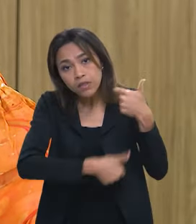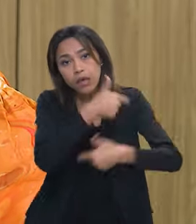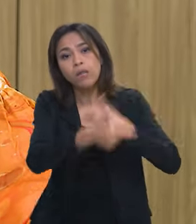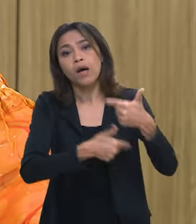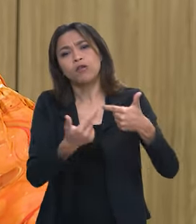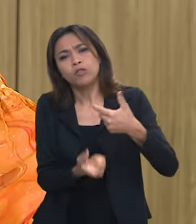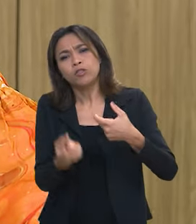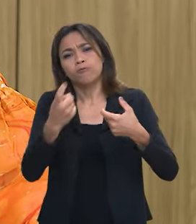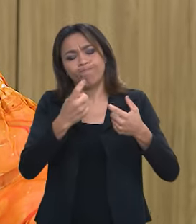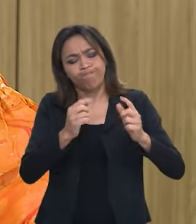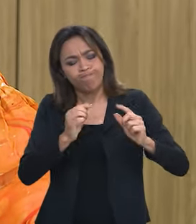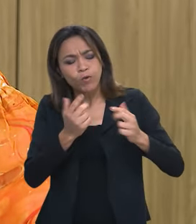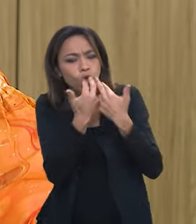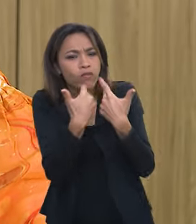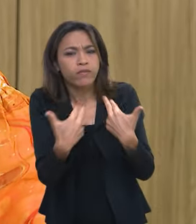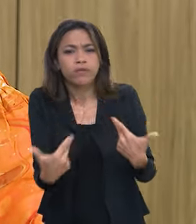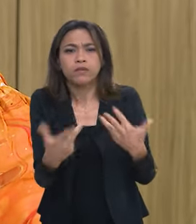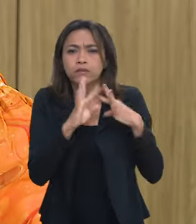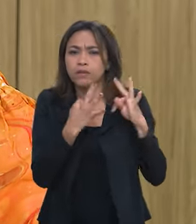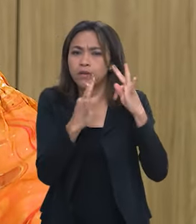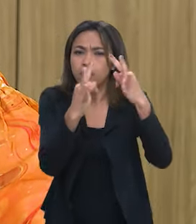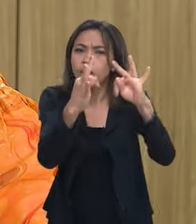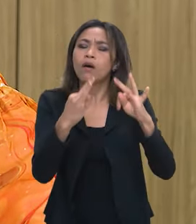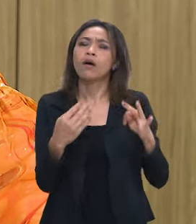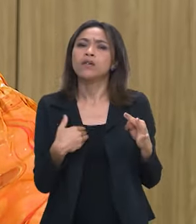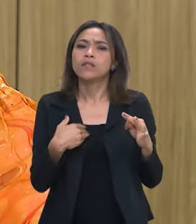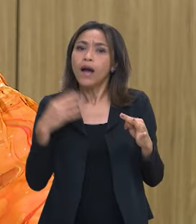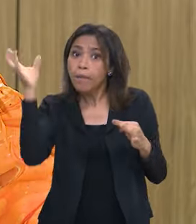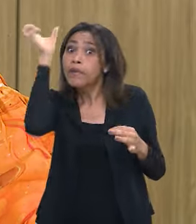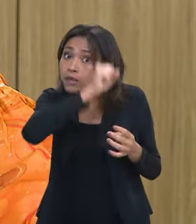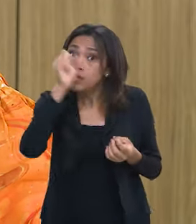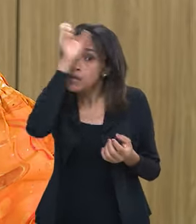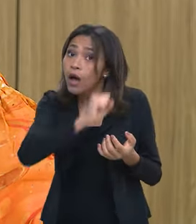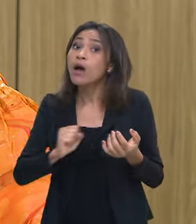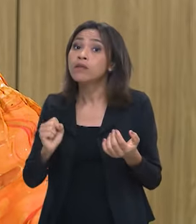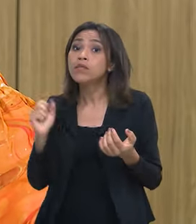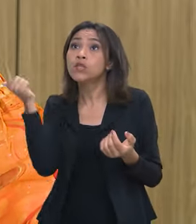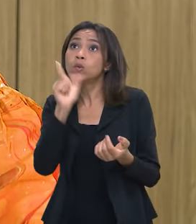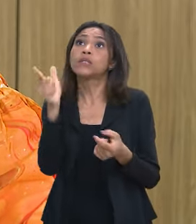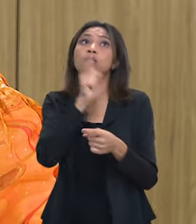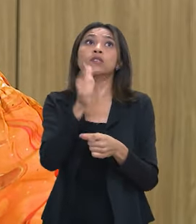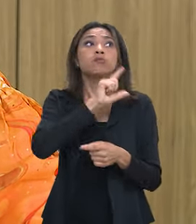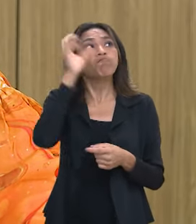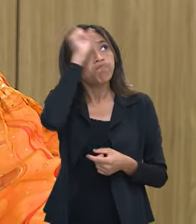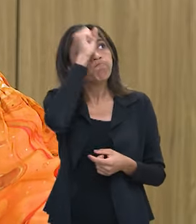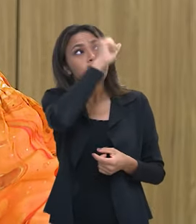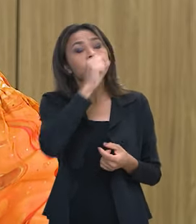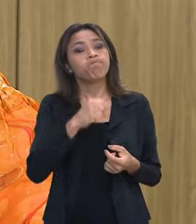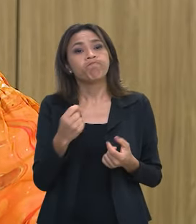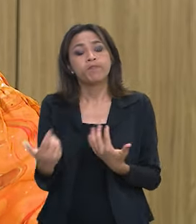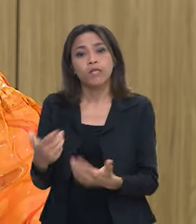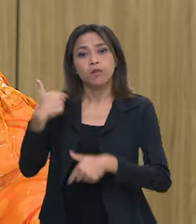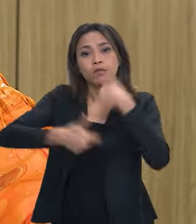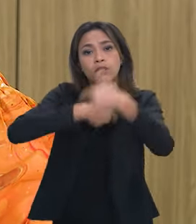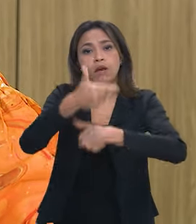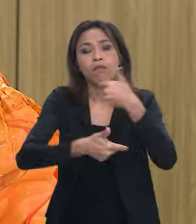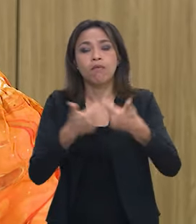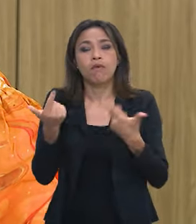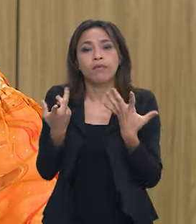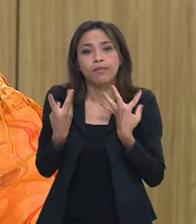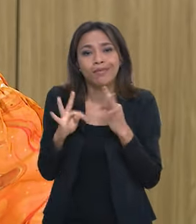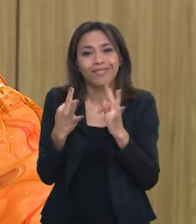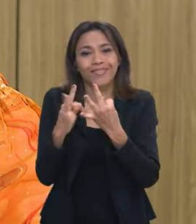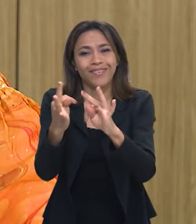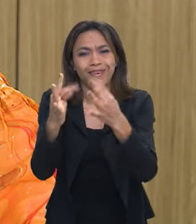inovações, com inovações a partir também de aprendizados e a partir de um trabalho técnico